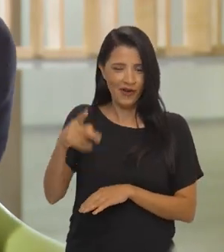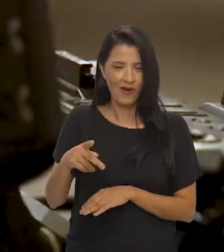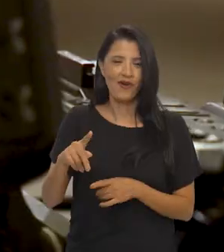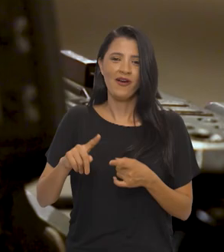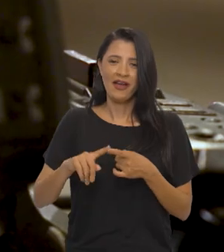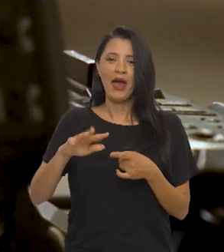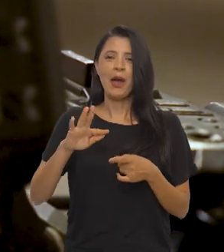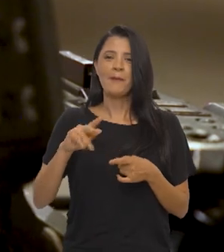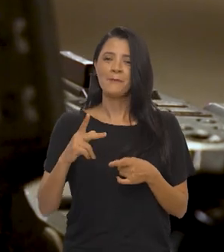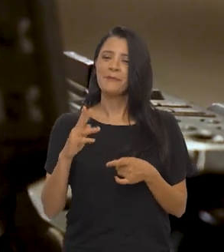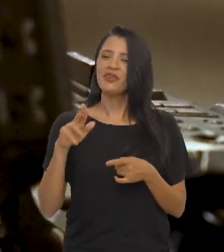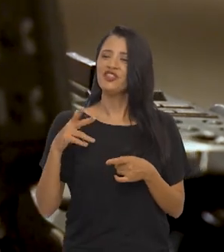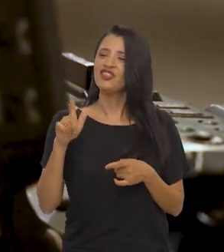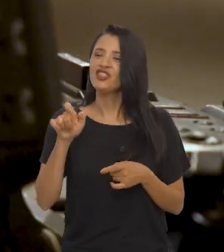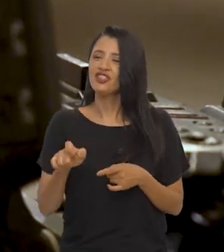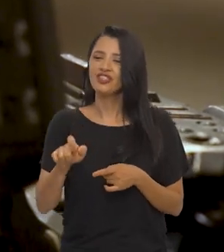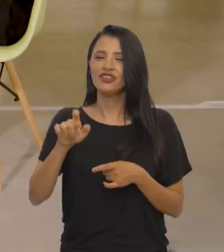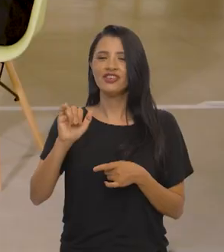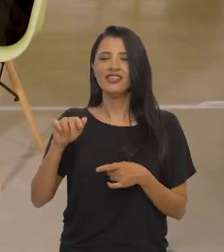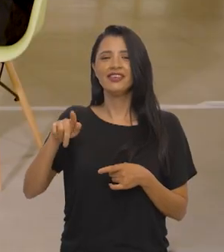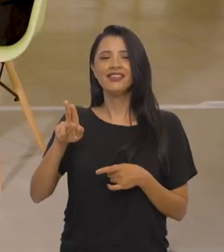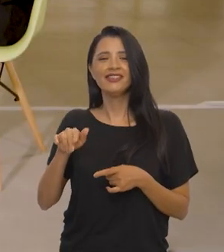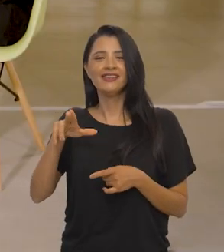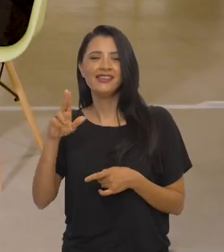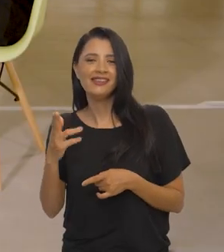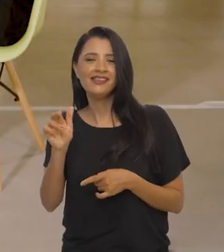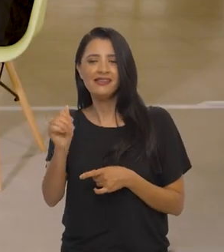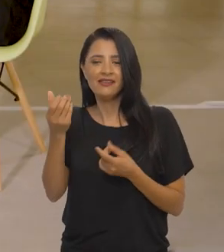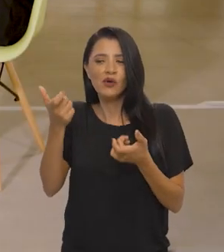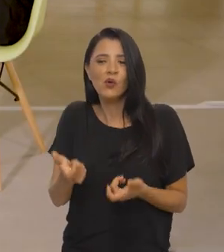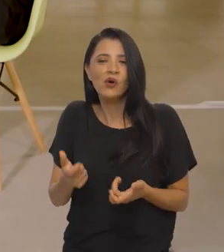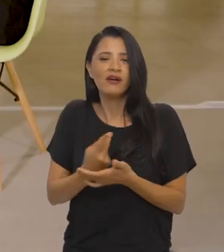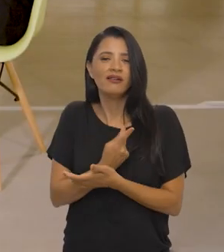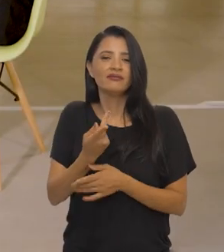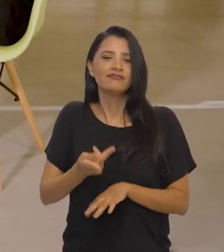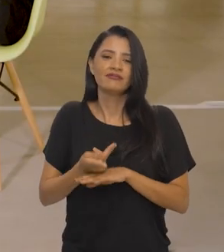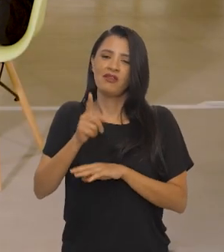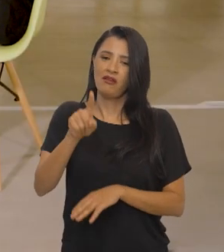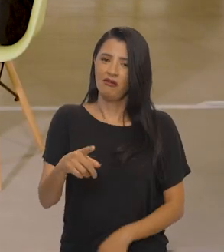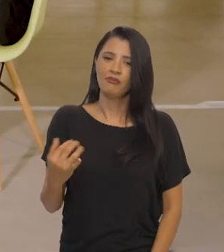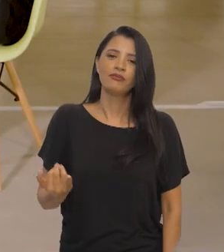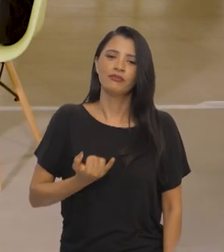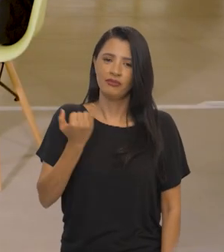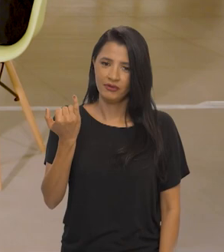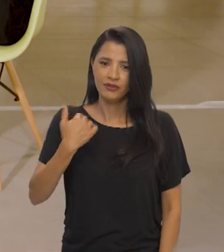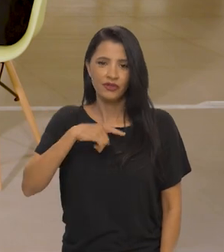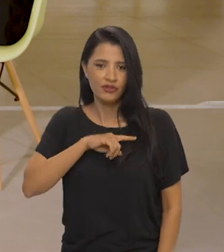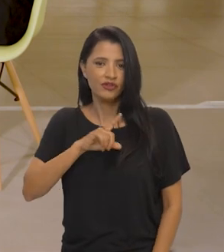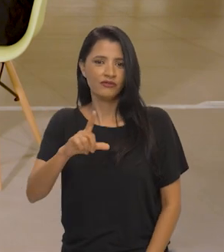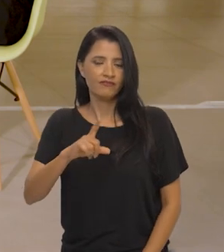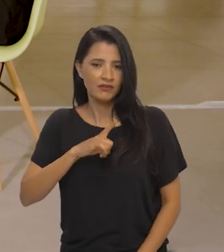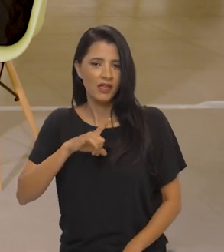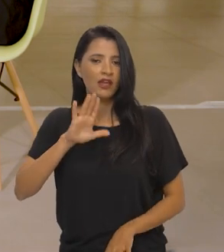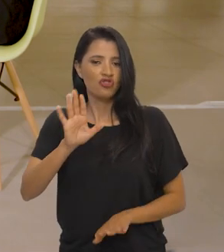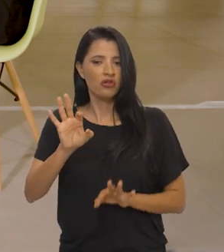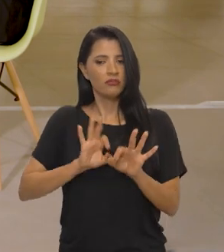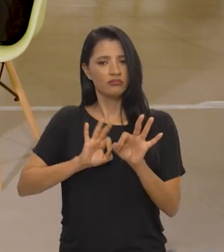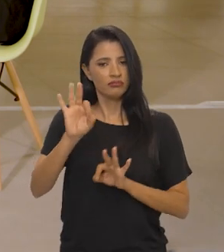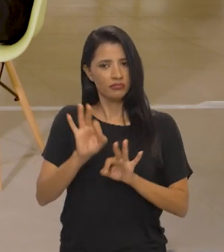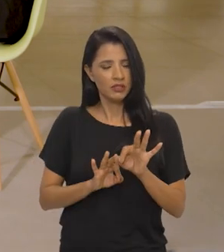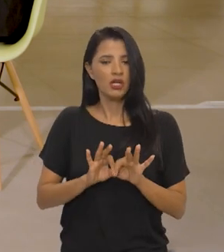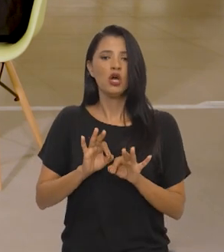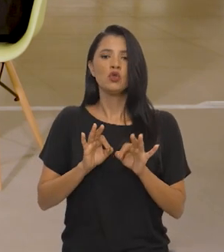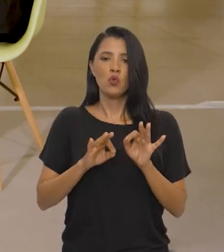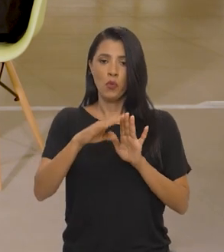lembra, né? Pixinguinha, todo mundo quer saber quando é que vem Pixinguinha. Então, é muito importante, temos, estamos